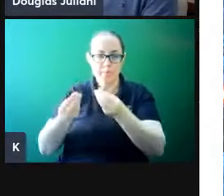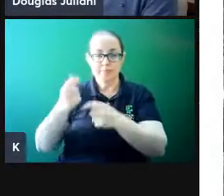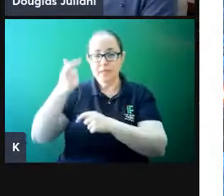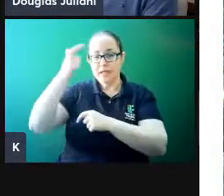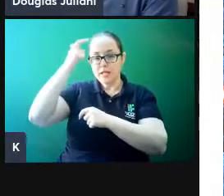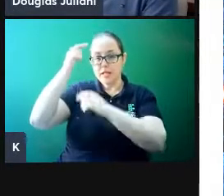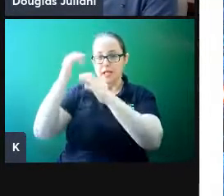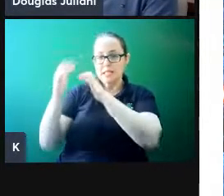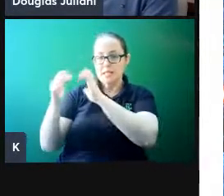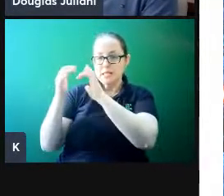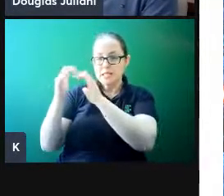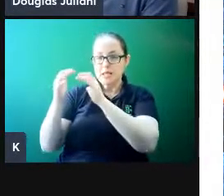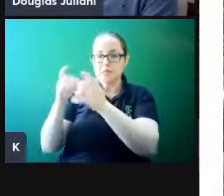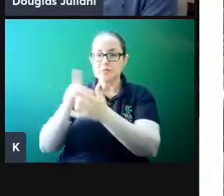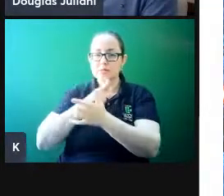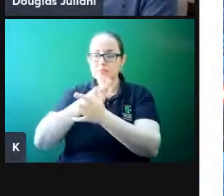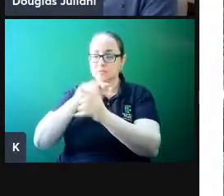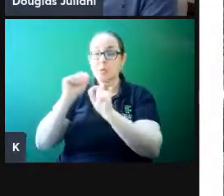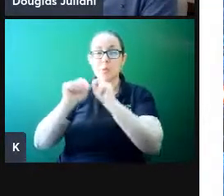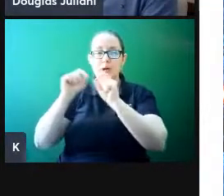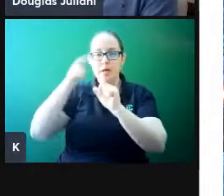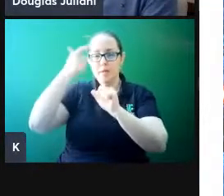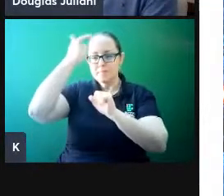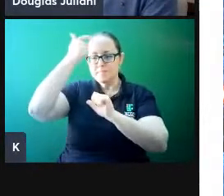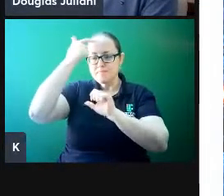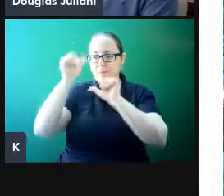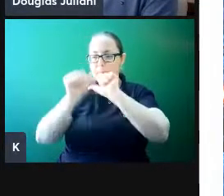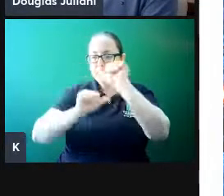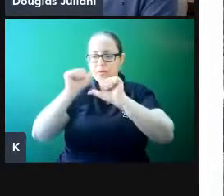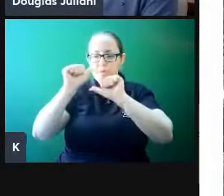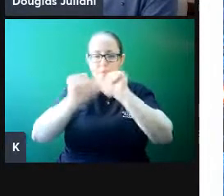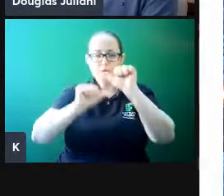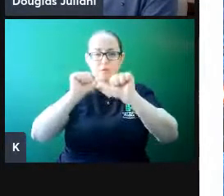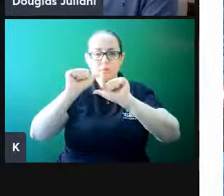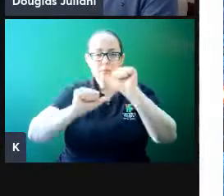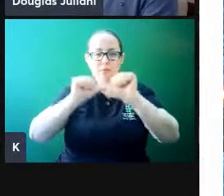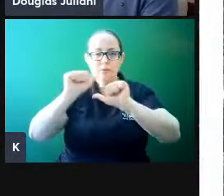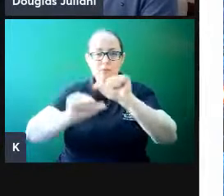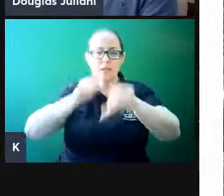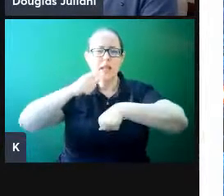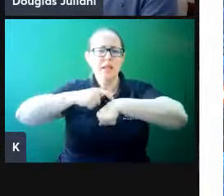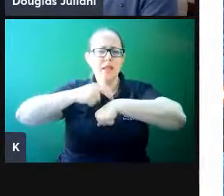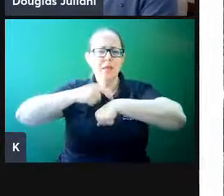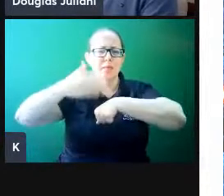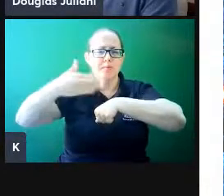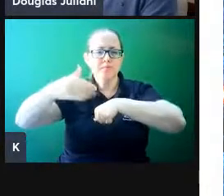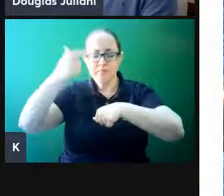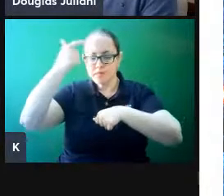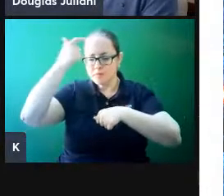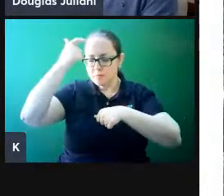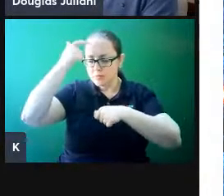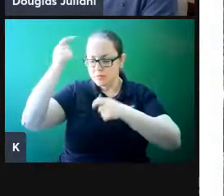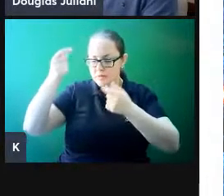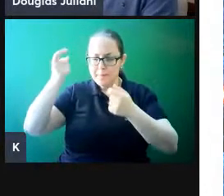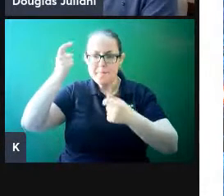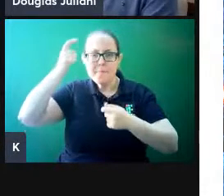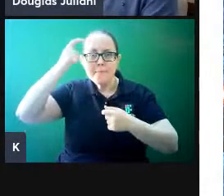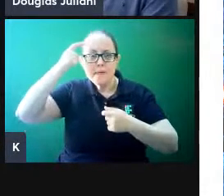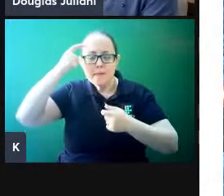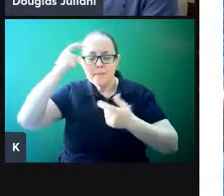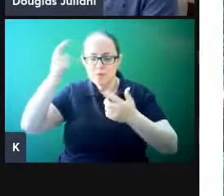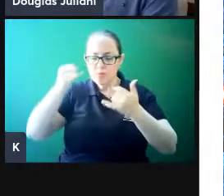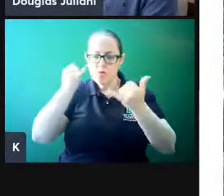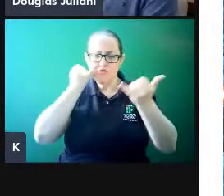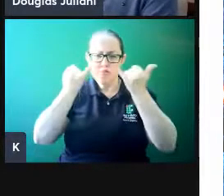plasticidade, como a gente já falou. Ele se modifica ao longo do tempo. Então, todos os estímulos, pensamentos, informações e